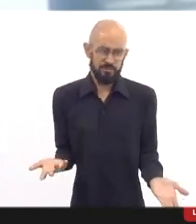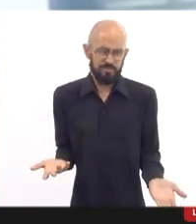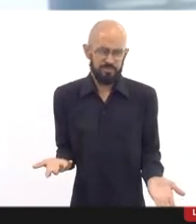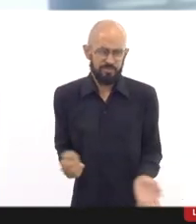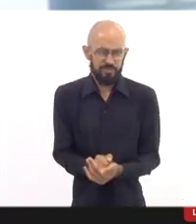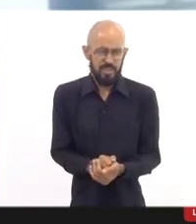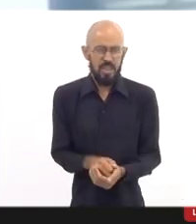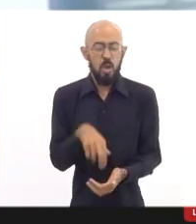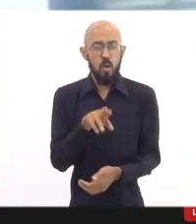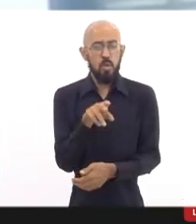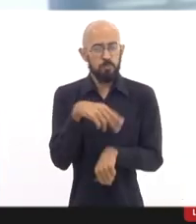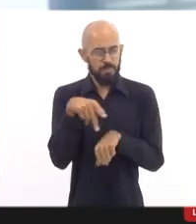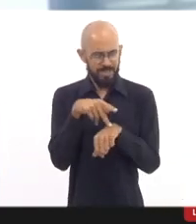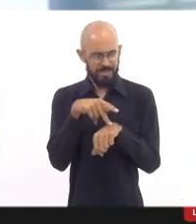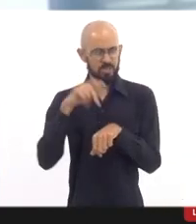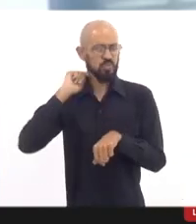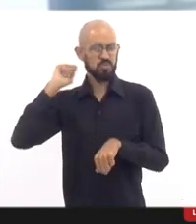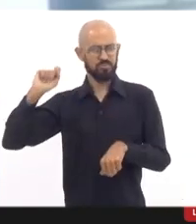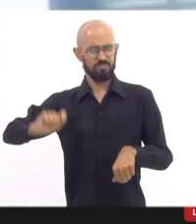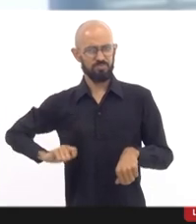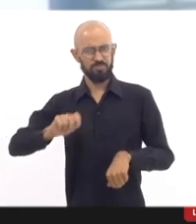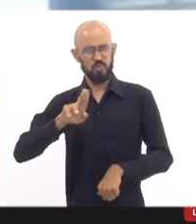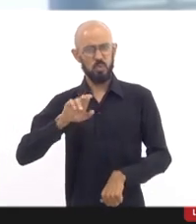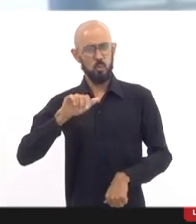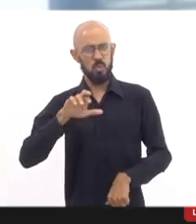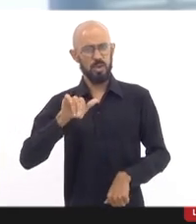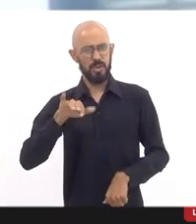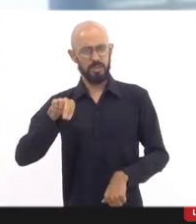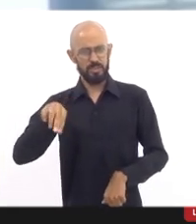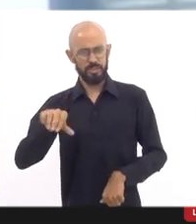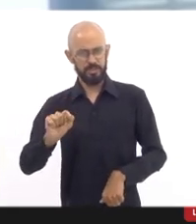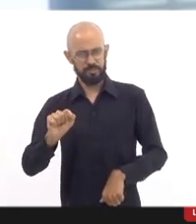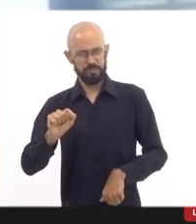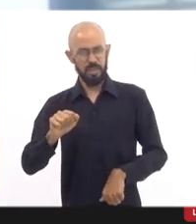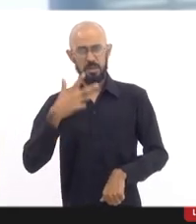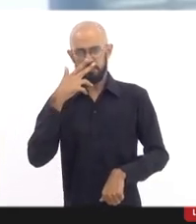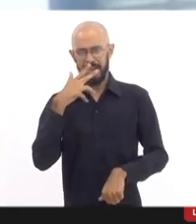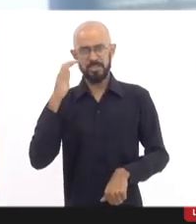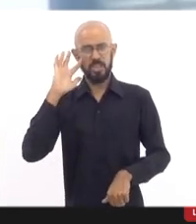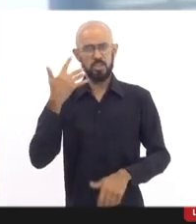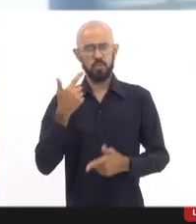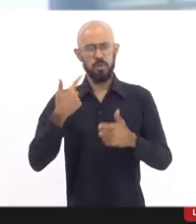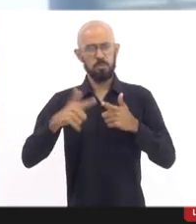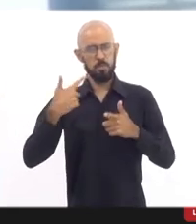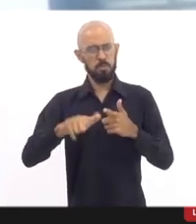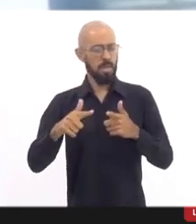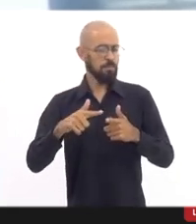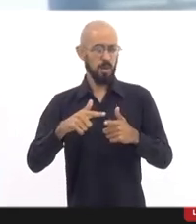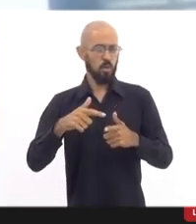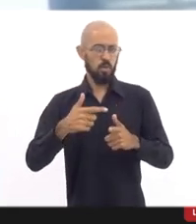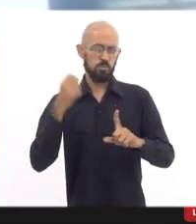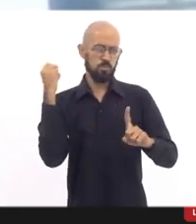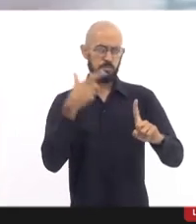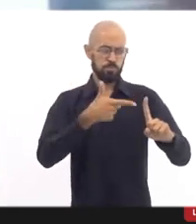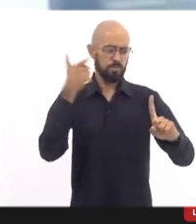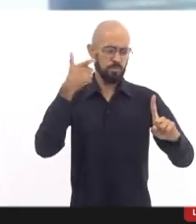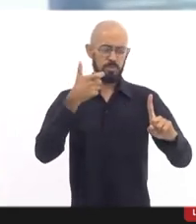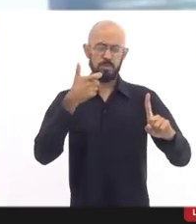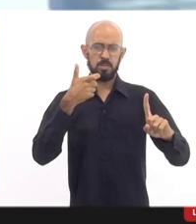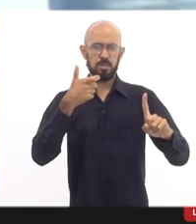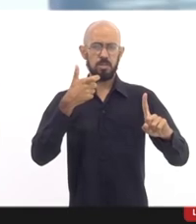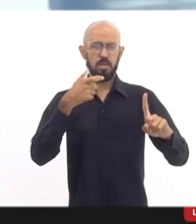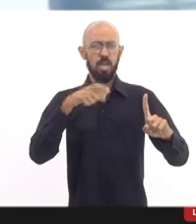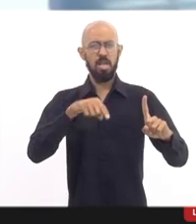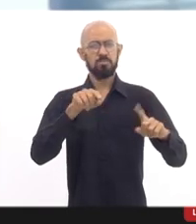com tiro? Com morte? Parece que aqui o governo federal disse Olha, a gente não